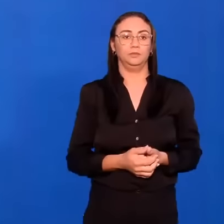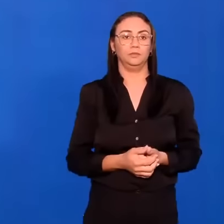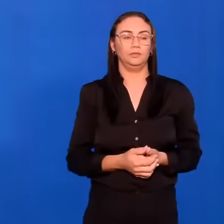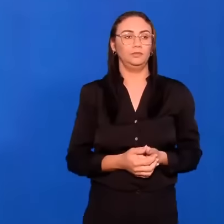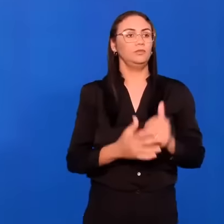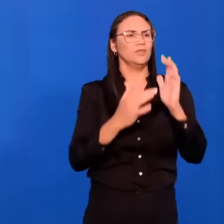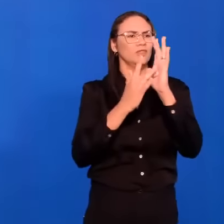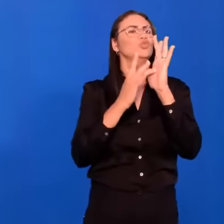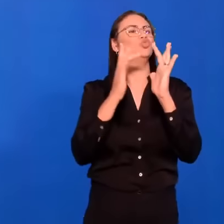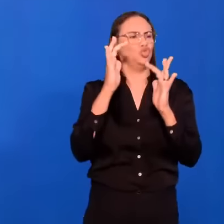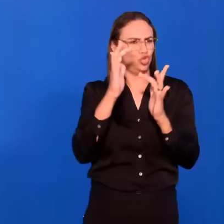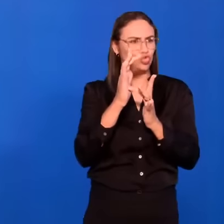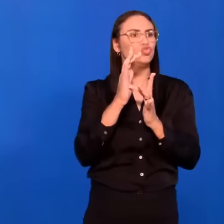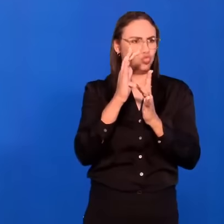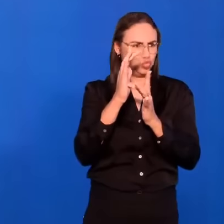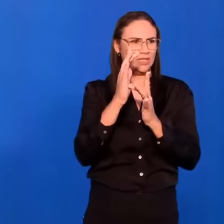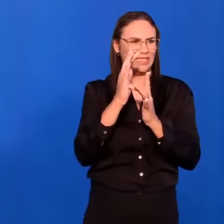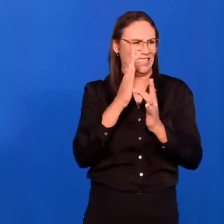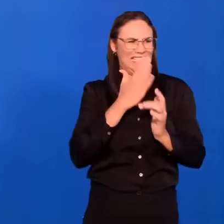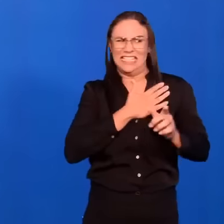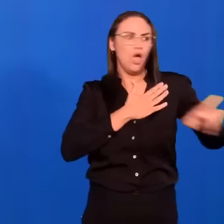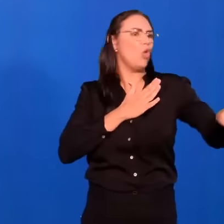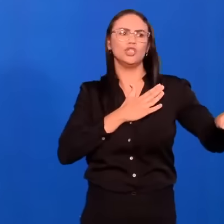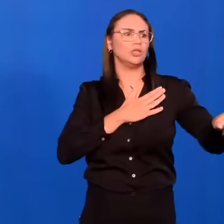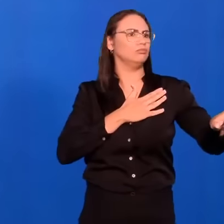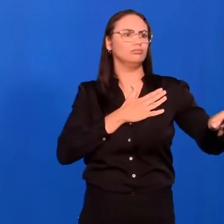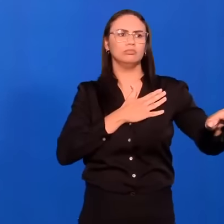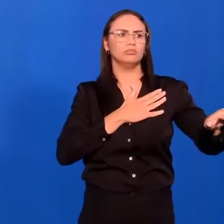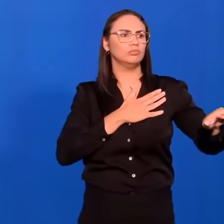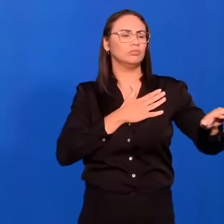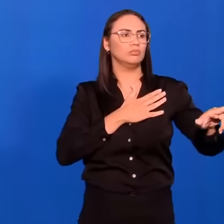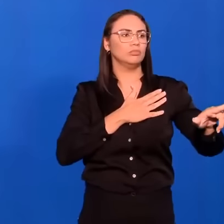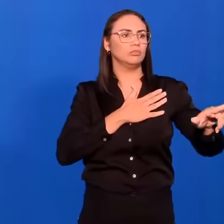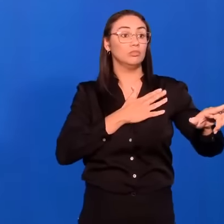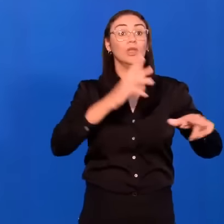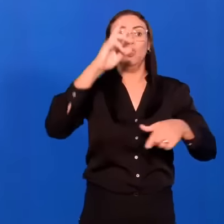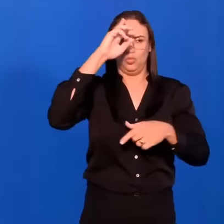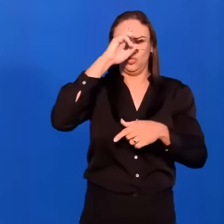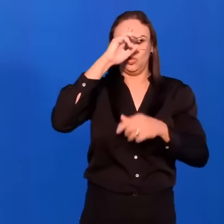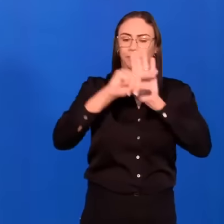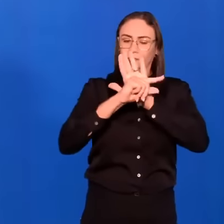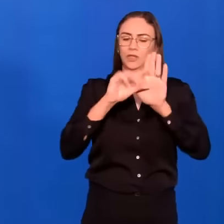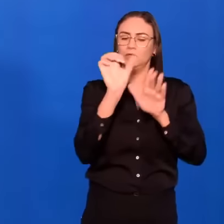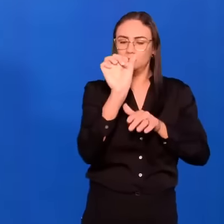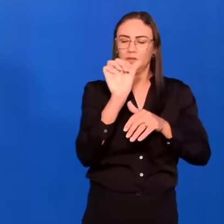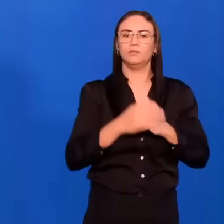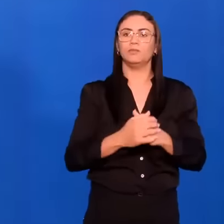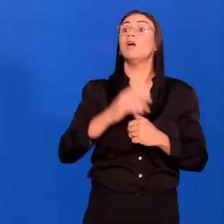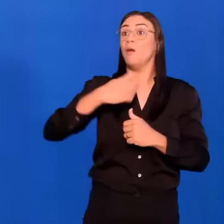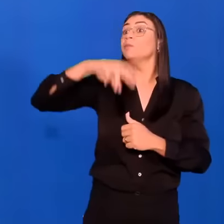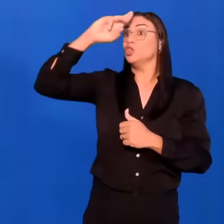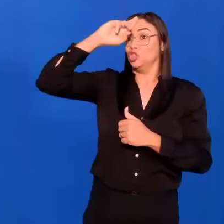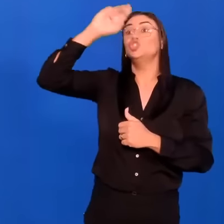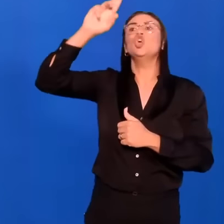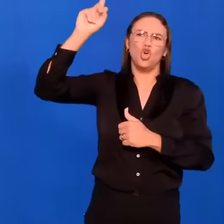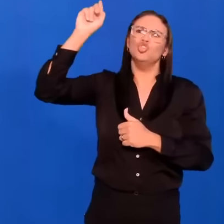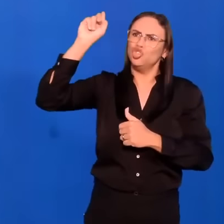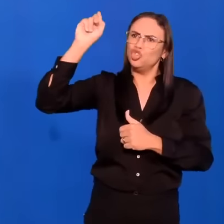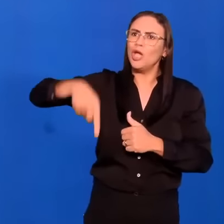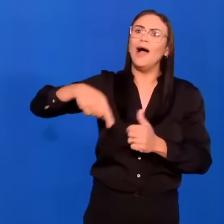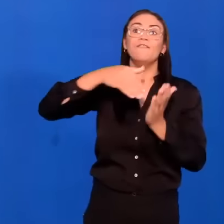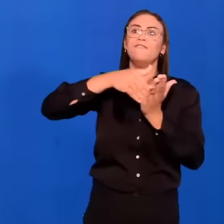Cristo é vingador disso. Verso 6. Porque o Senhor contra todas essas coisas, como antes vos avisamos e testificamos claramente.